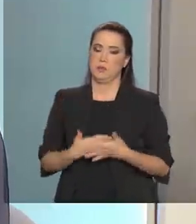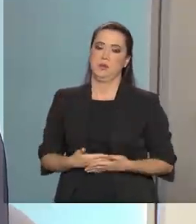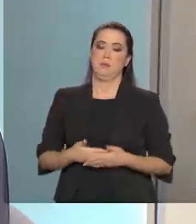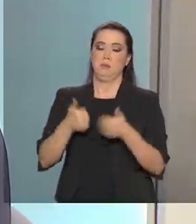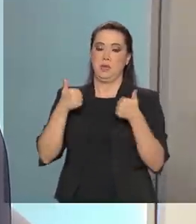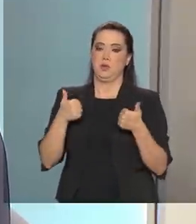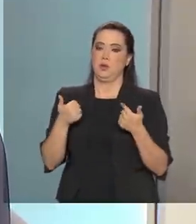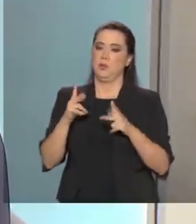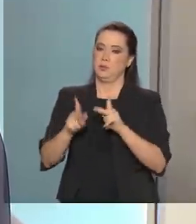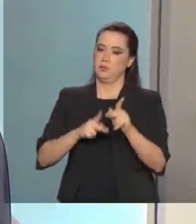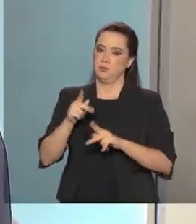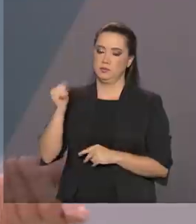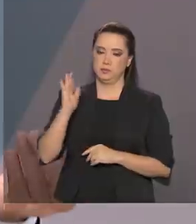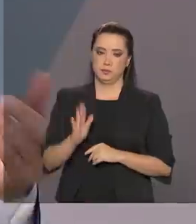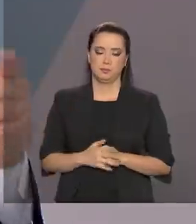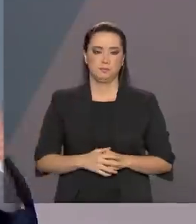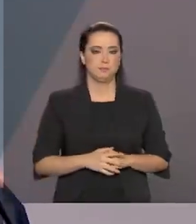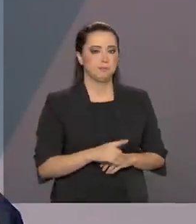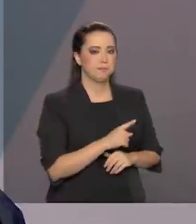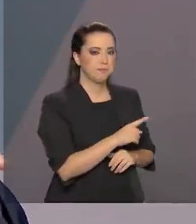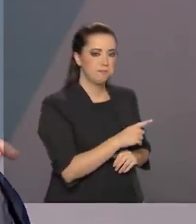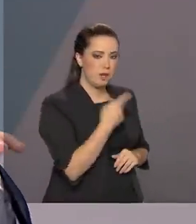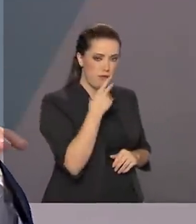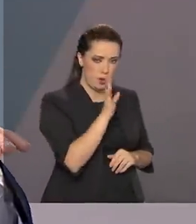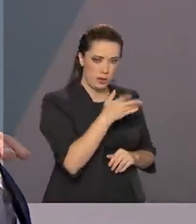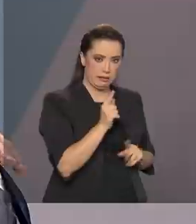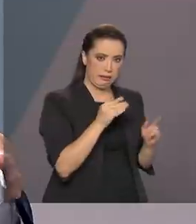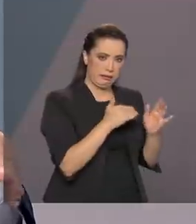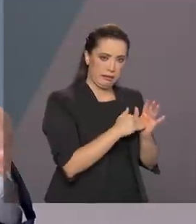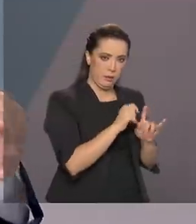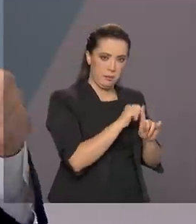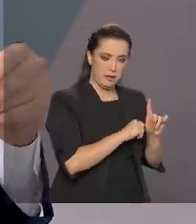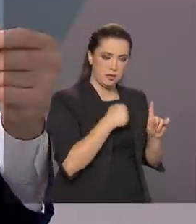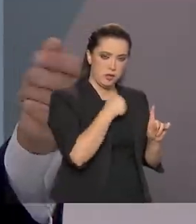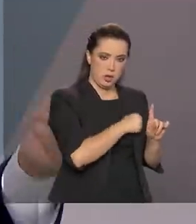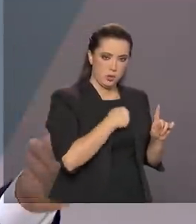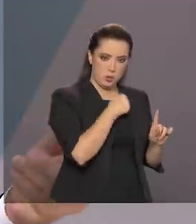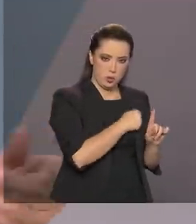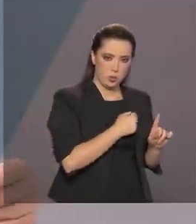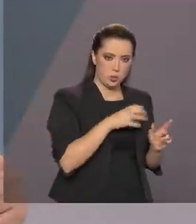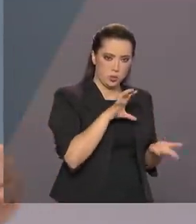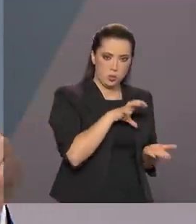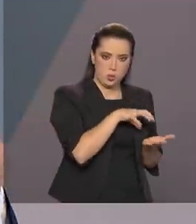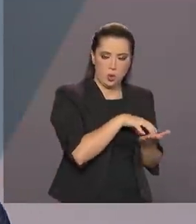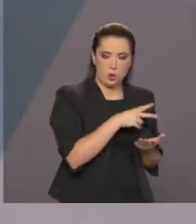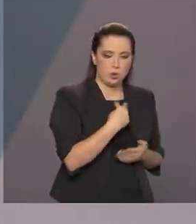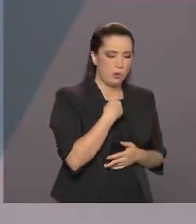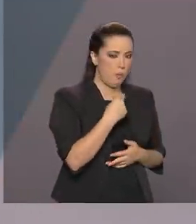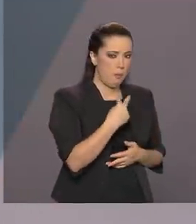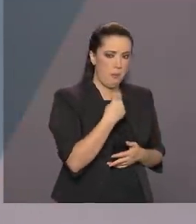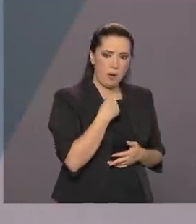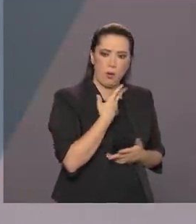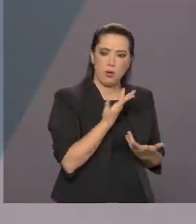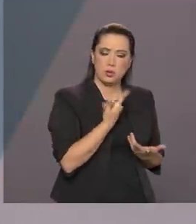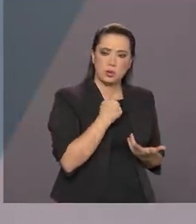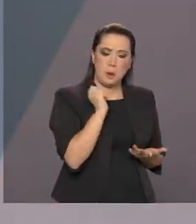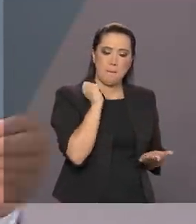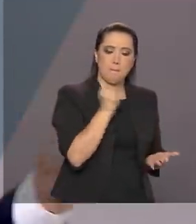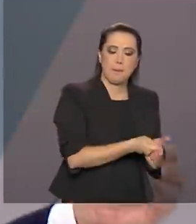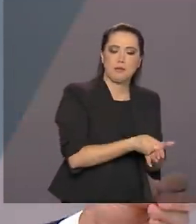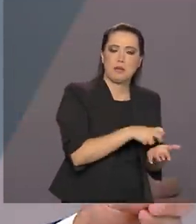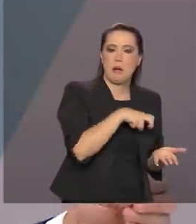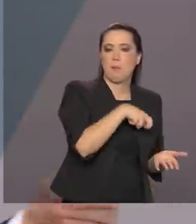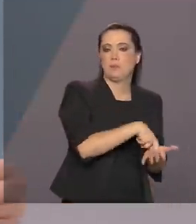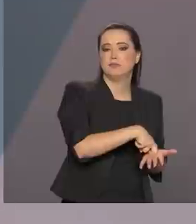para a população brasileira. O senhor mesmo falou que até agosto a autoridade não pode sancionar, não pode estabelecer sanções